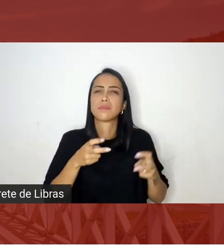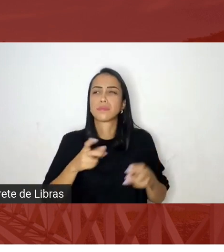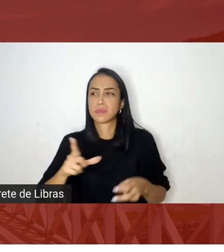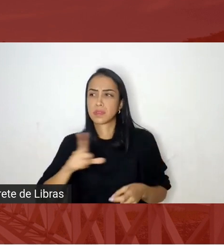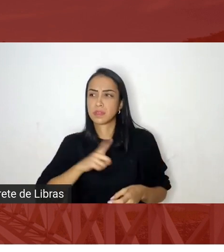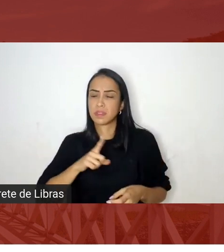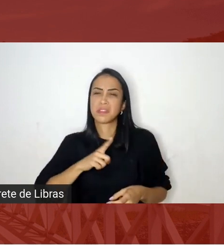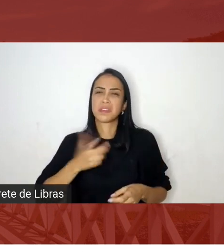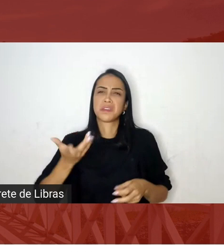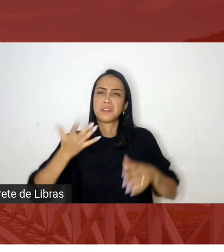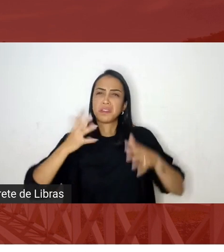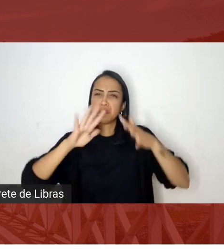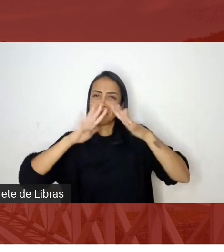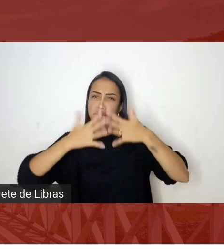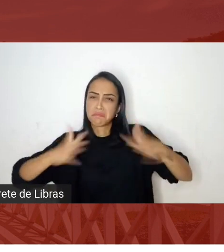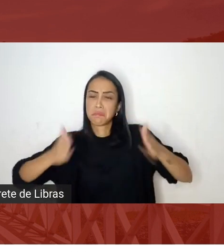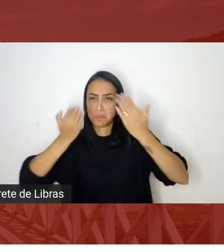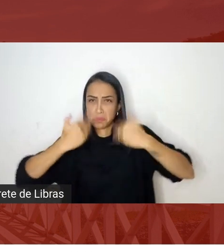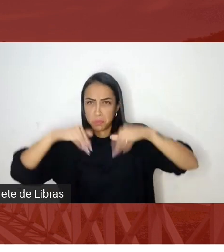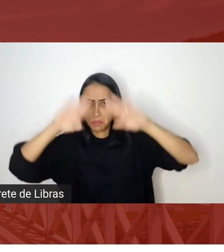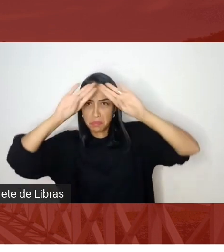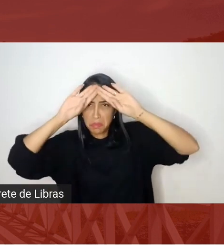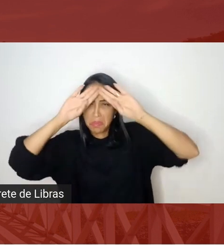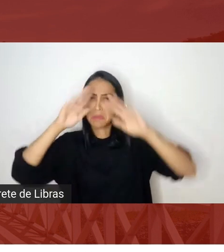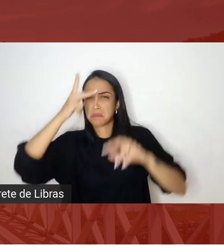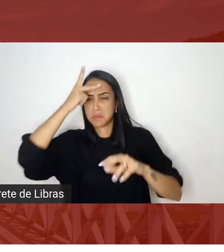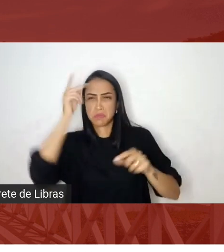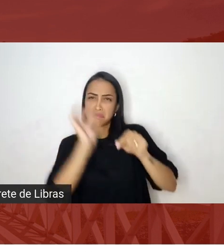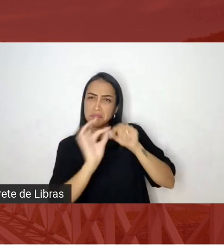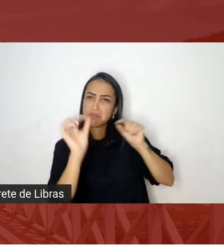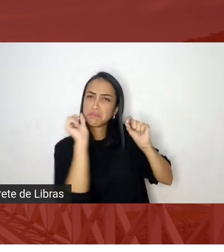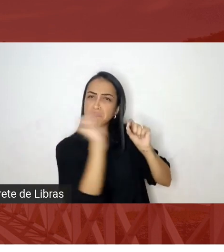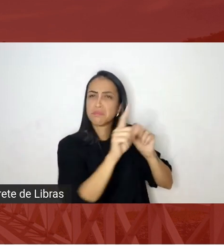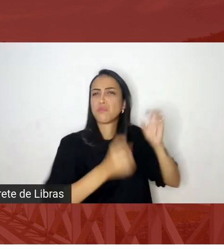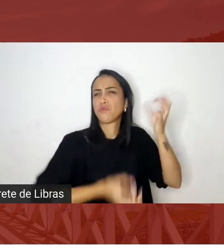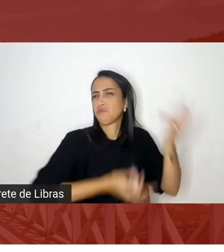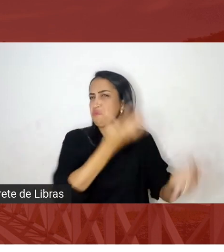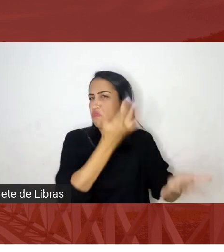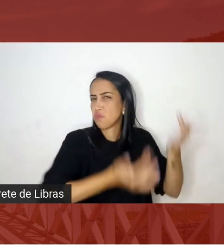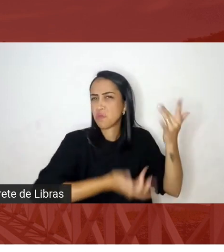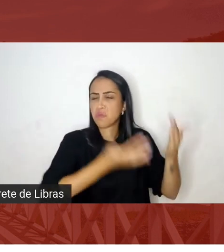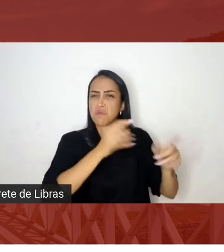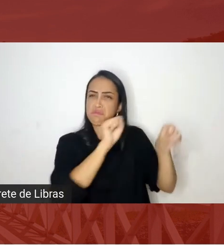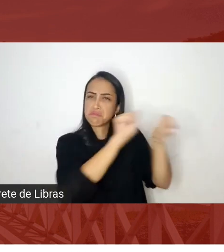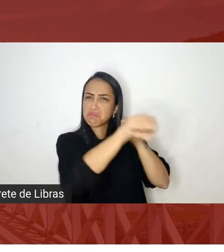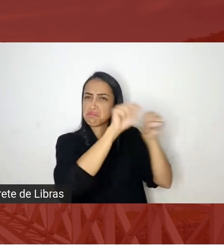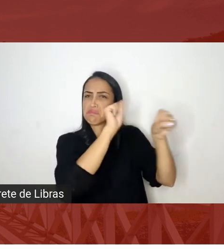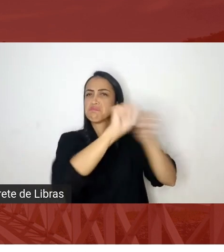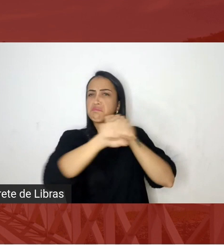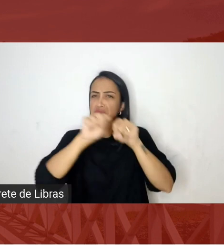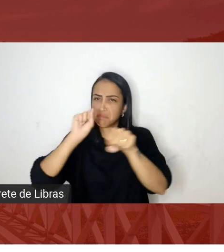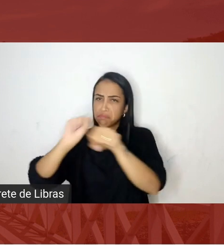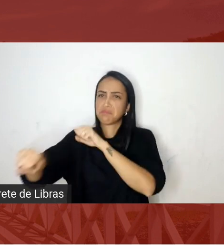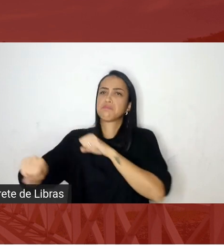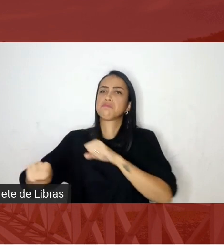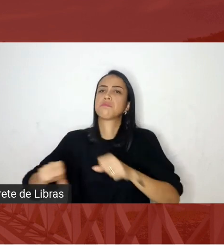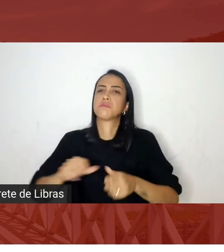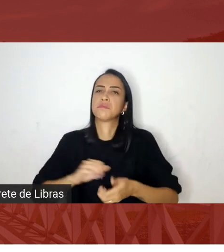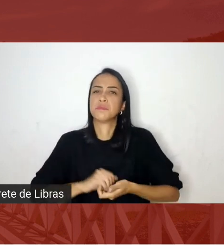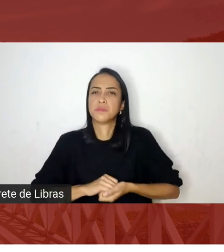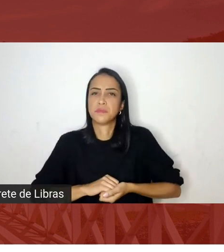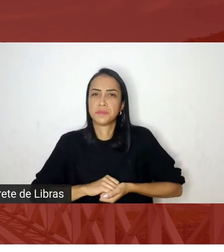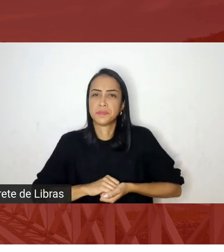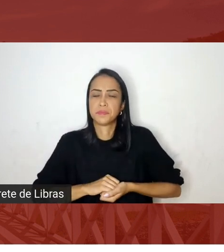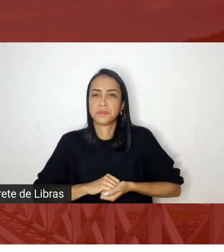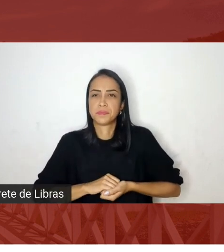de umbanda sendo incendiados no Rio de Janeiro destruídos né às vezes por